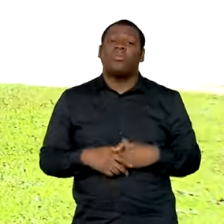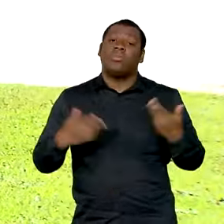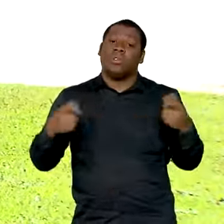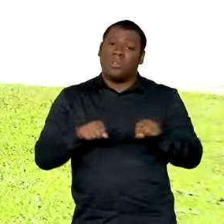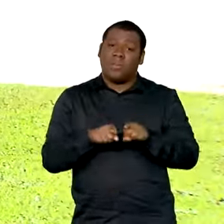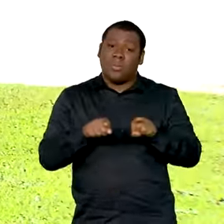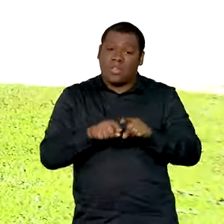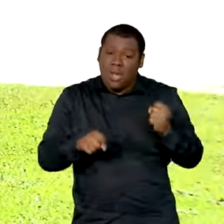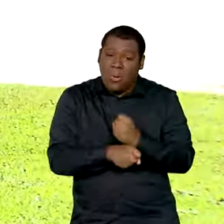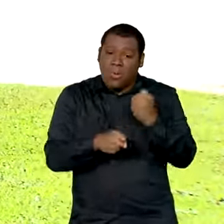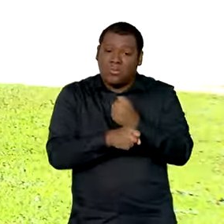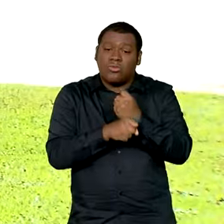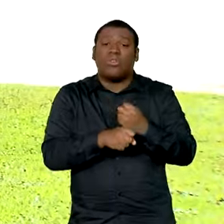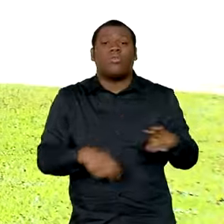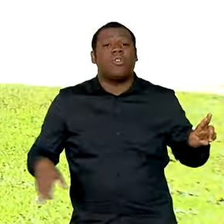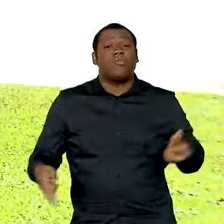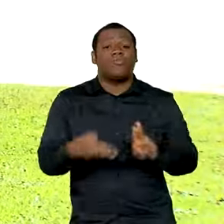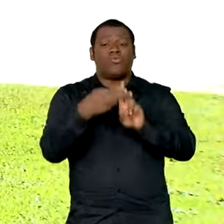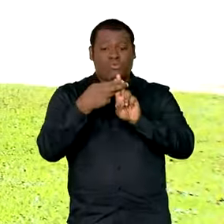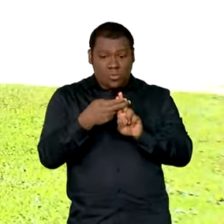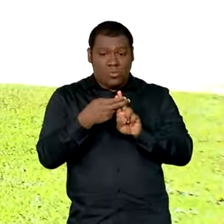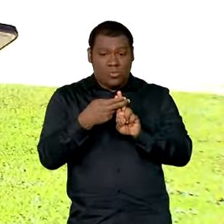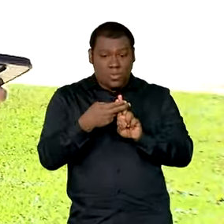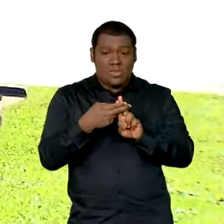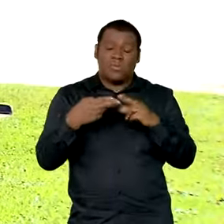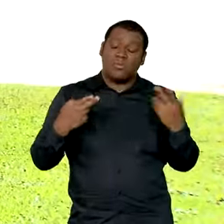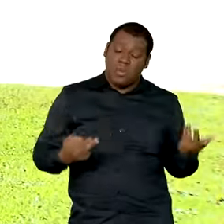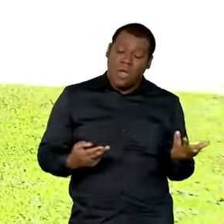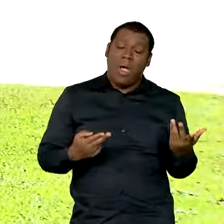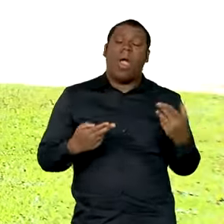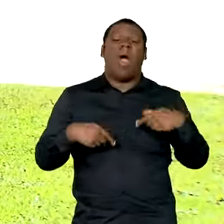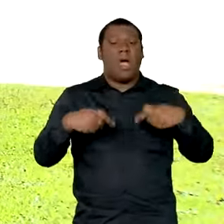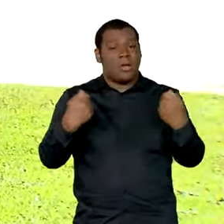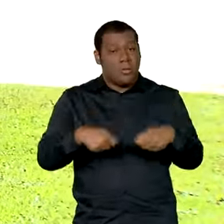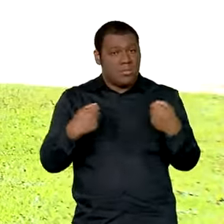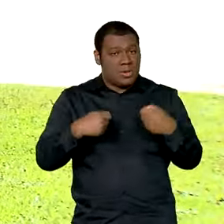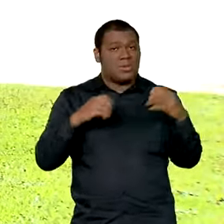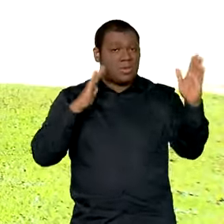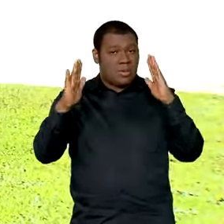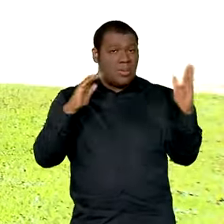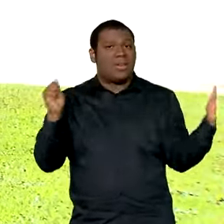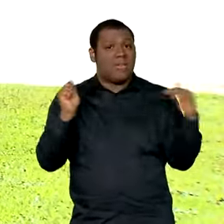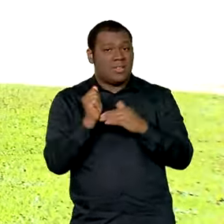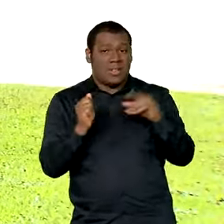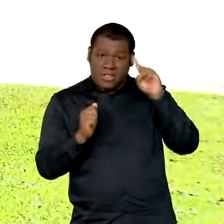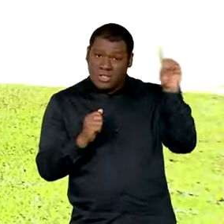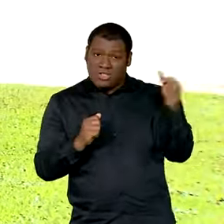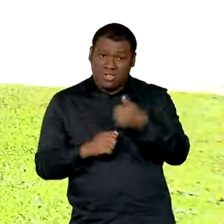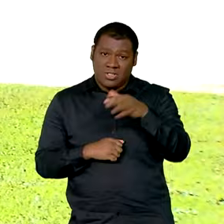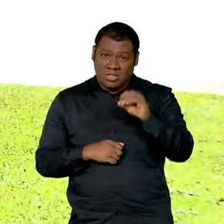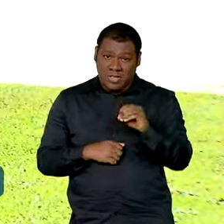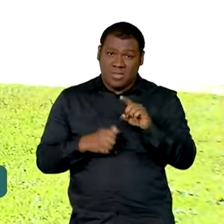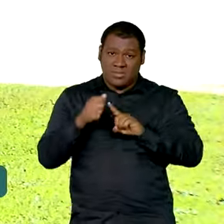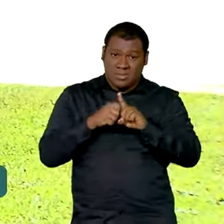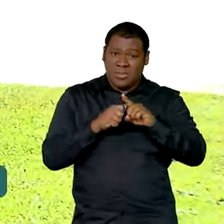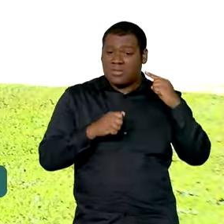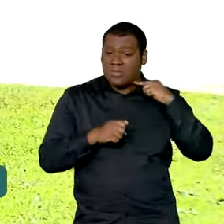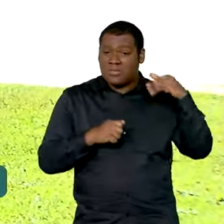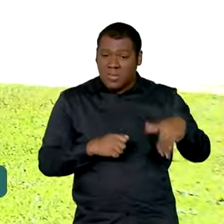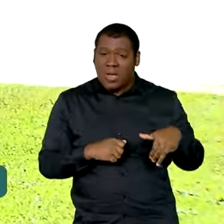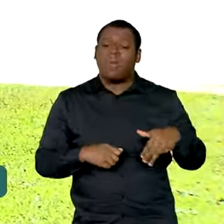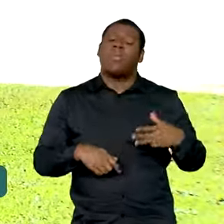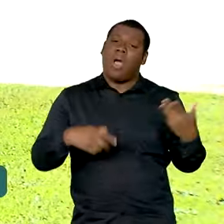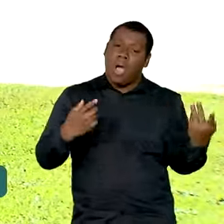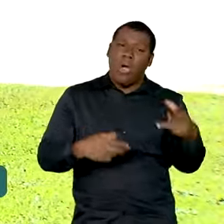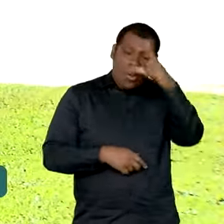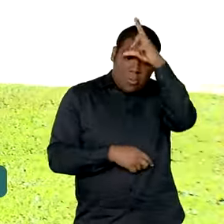ao SUS. E funciona da seguinte forma. Os prefeitos cadastram essas obras e aquelas que são consideradas mais fundamentais, mais necessárias para